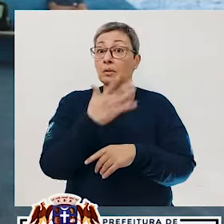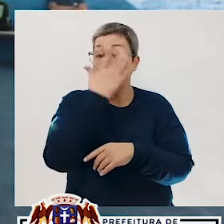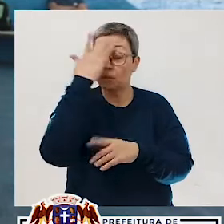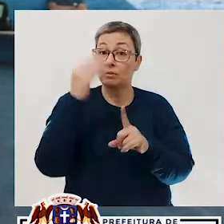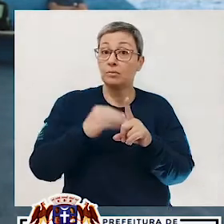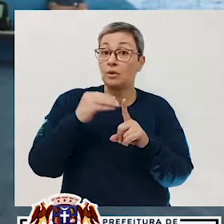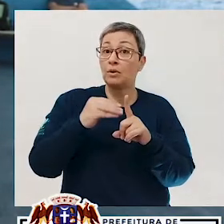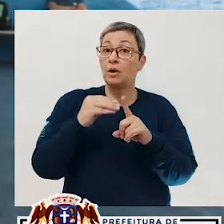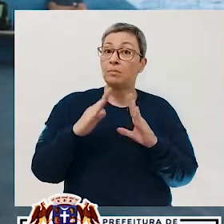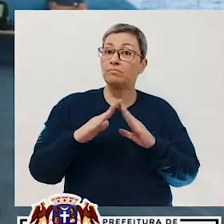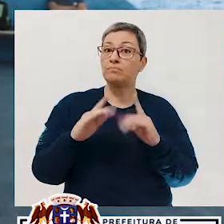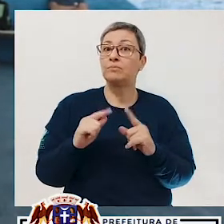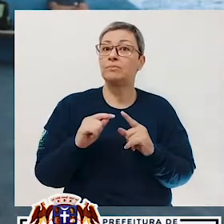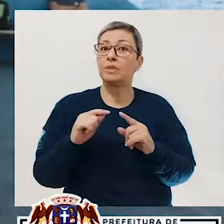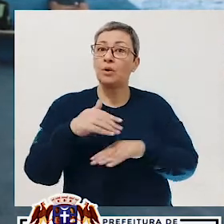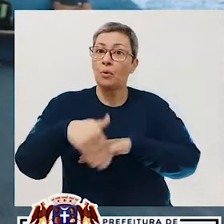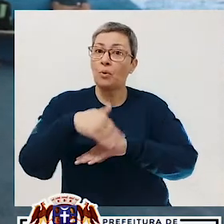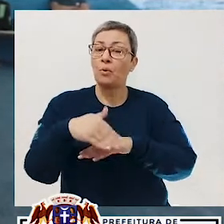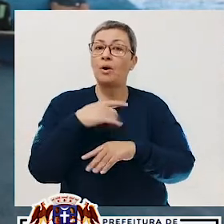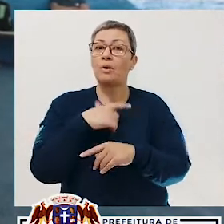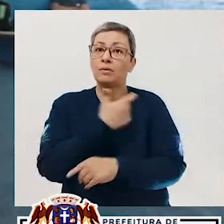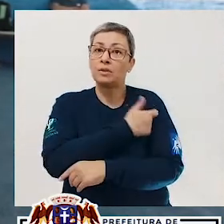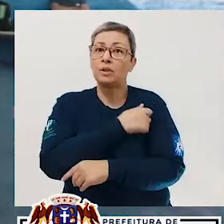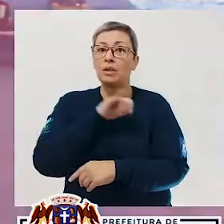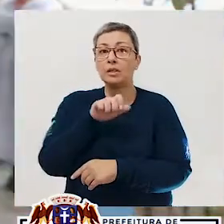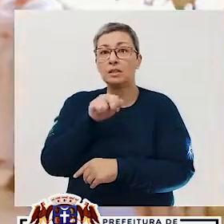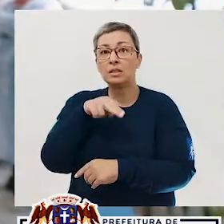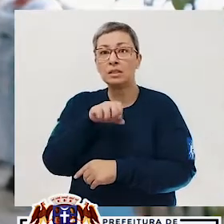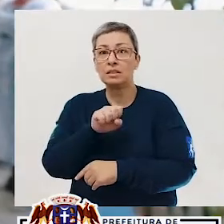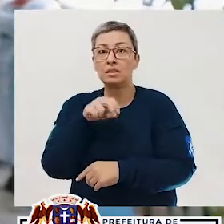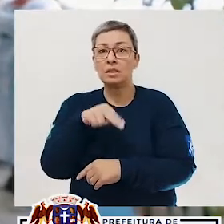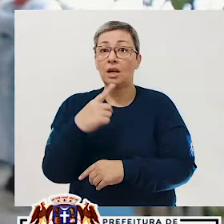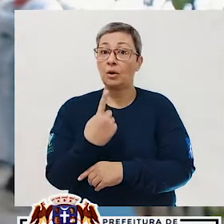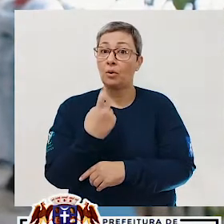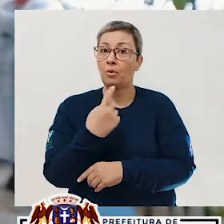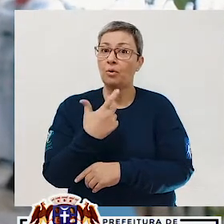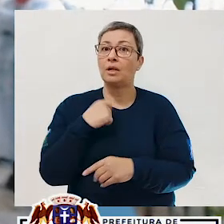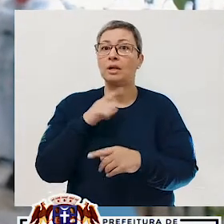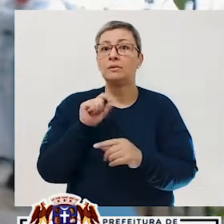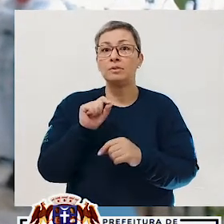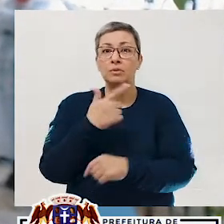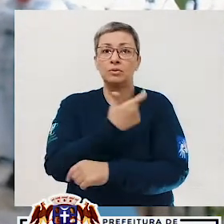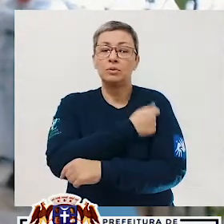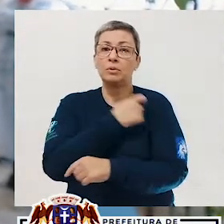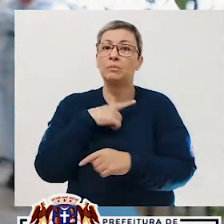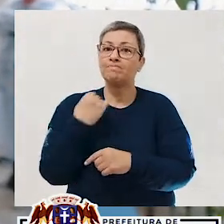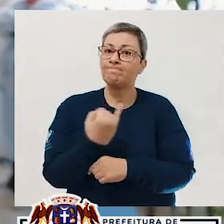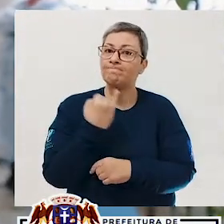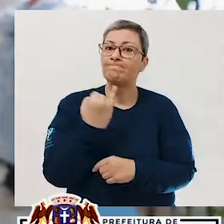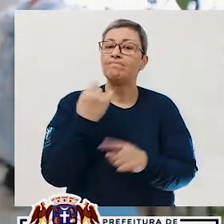as pessoas em situação de rua com o imunizante Janssen, que é dose única. Eu acredito que seja muito importante uma ação como essa,